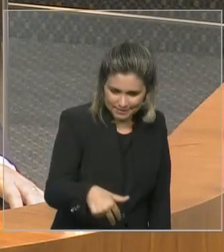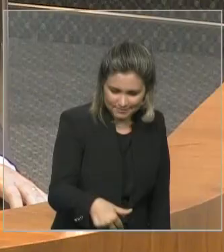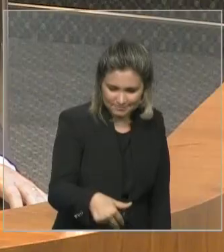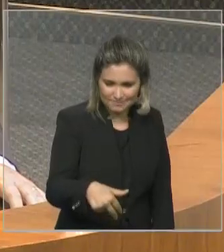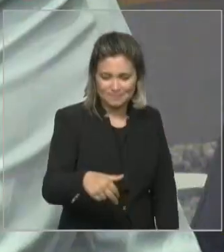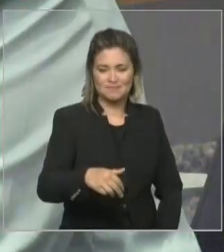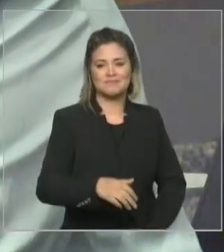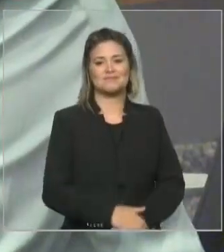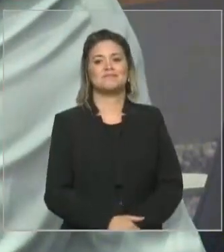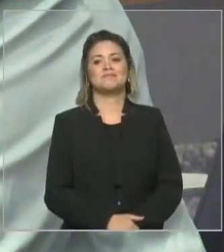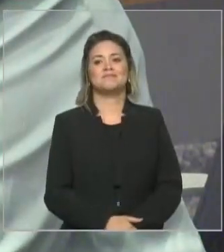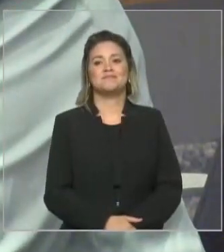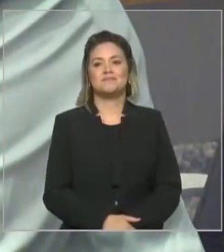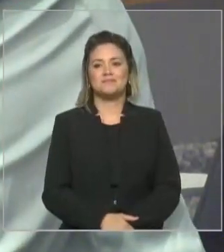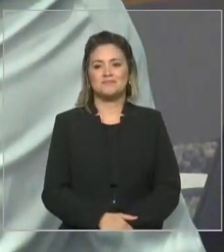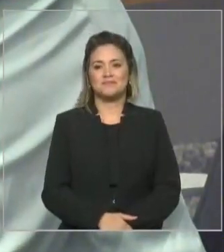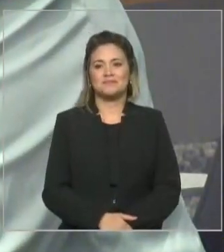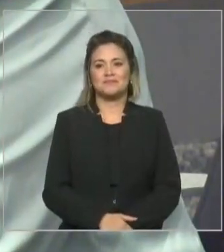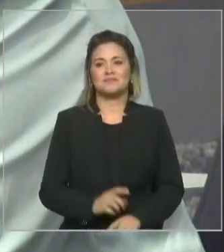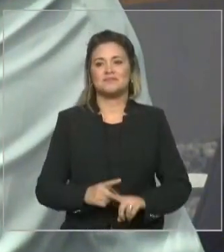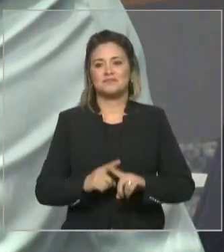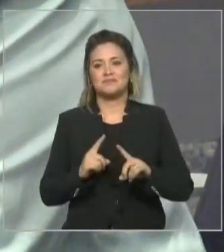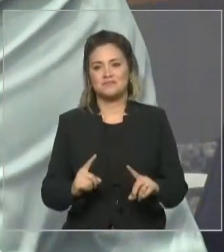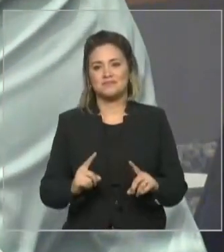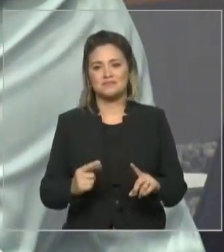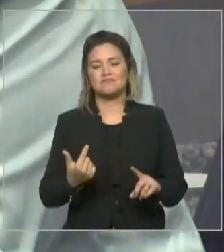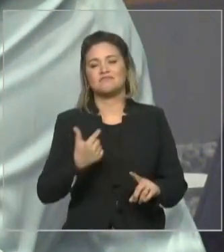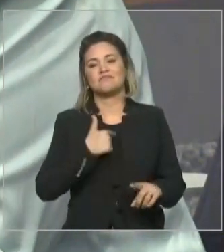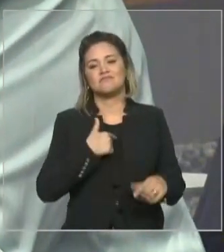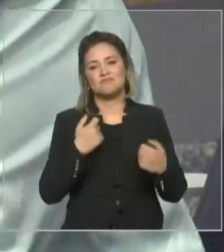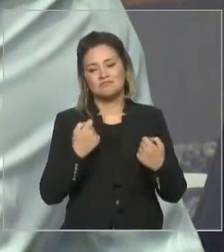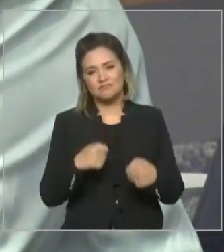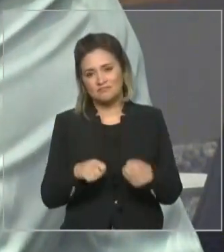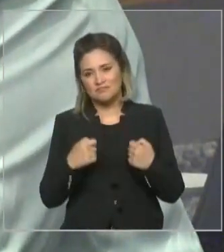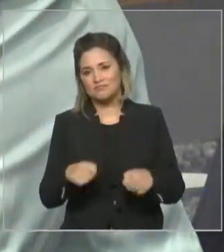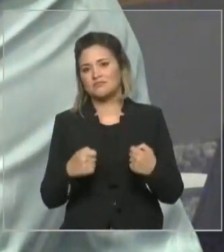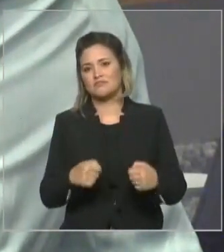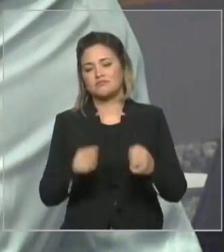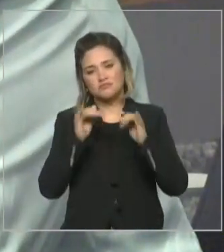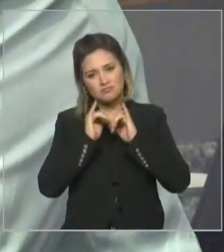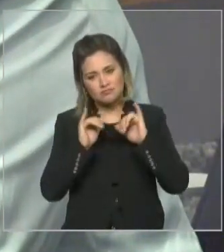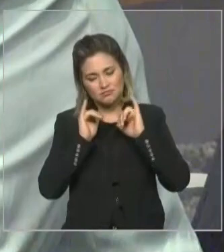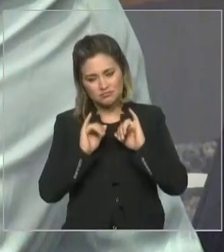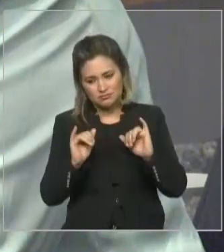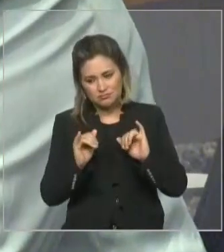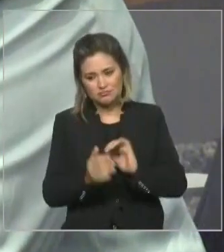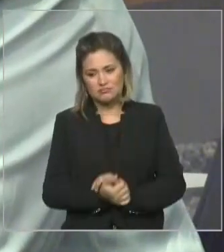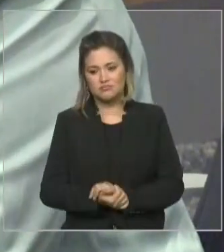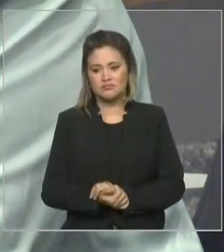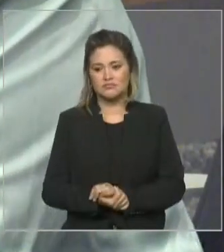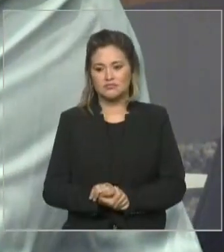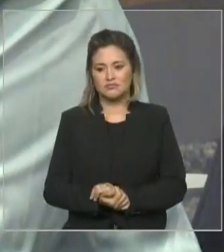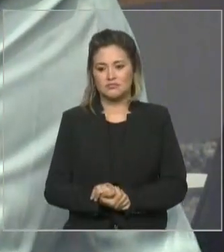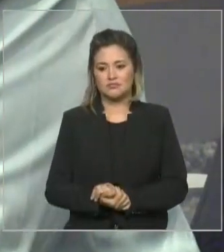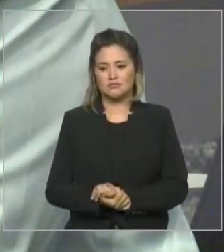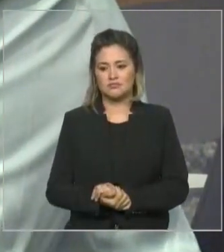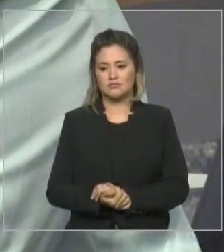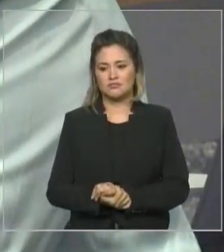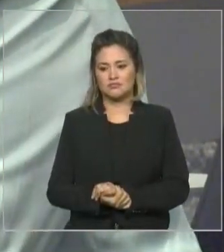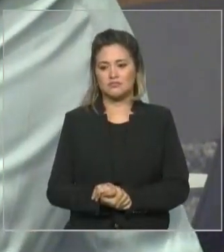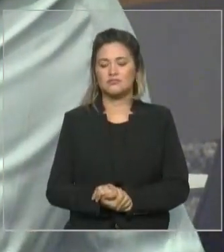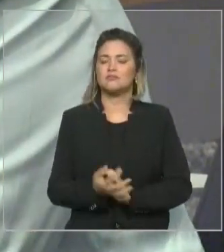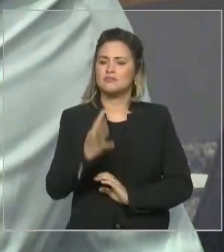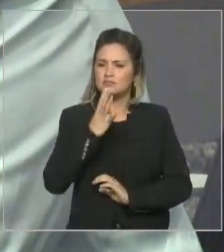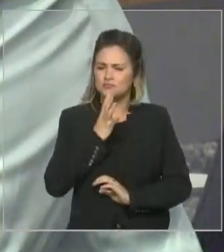Roberto, meu amigo, mas eu não poderia me furtar de me dirigir, a V. Exª, minhas palavras, de reconhecimento do seu